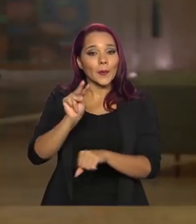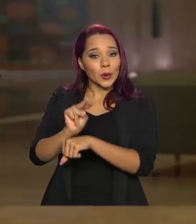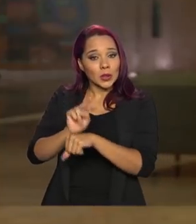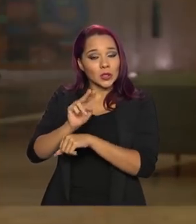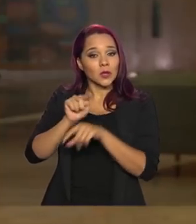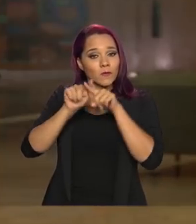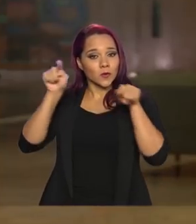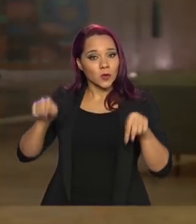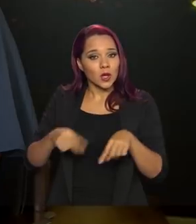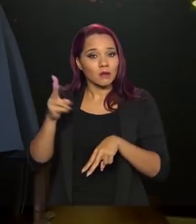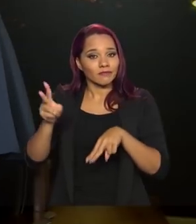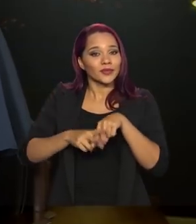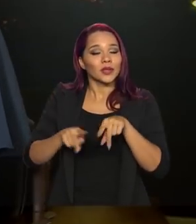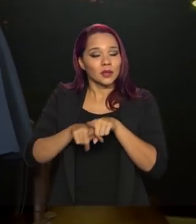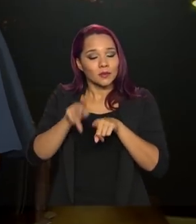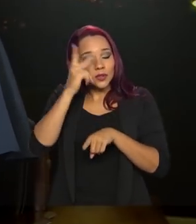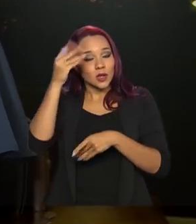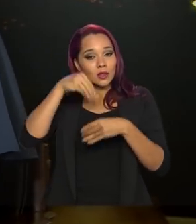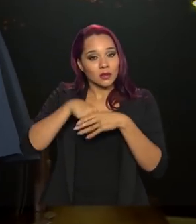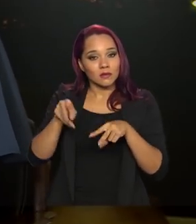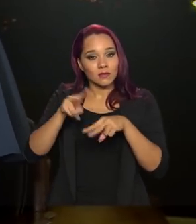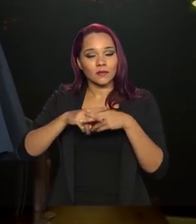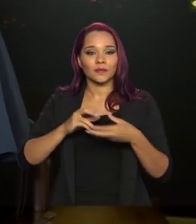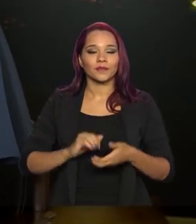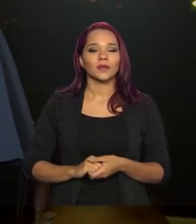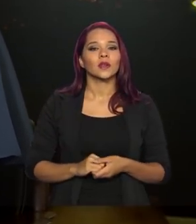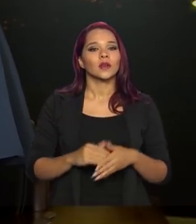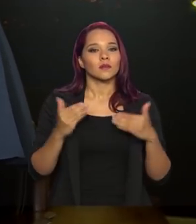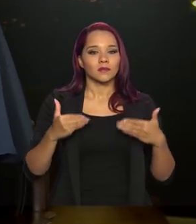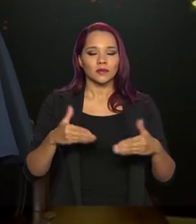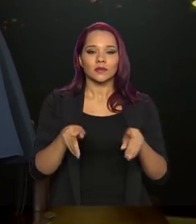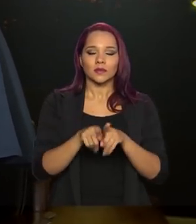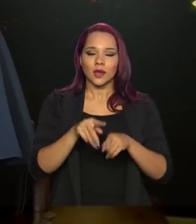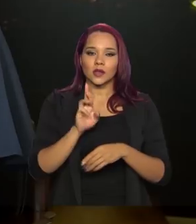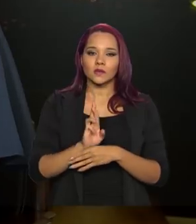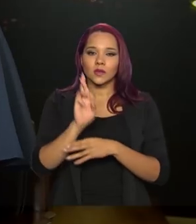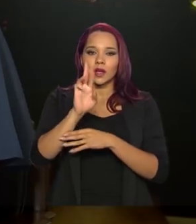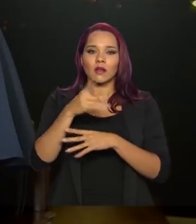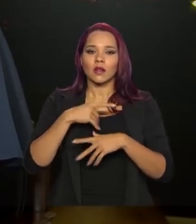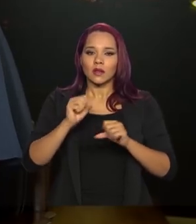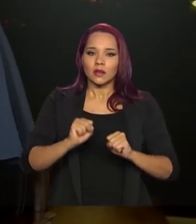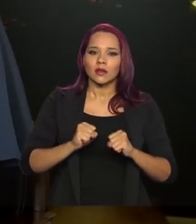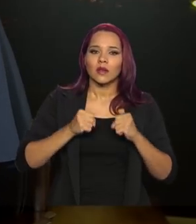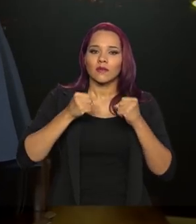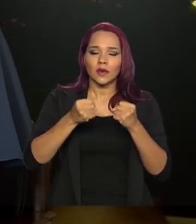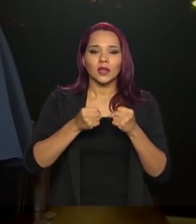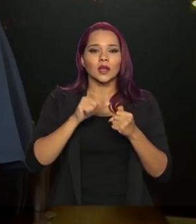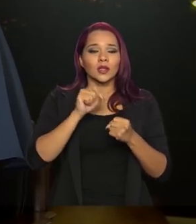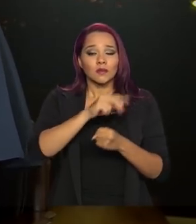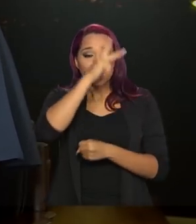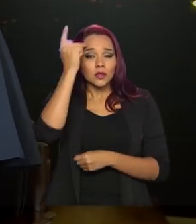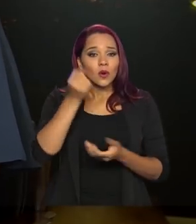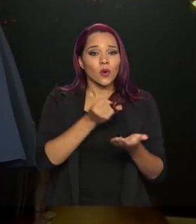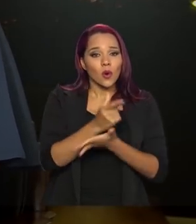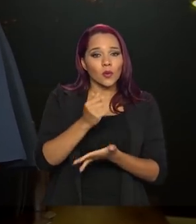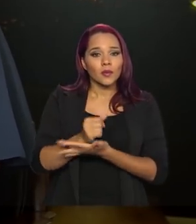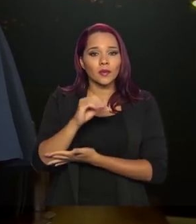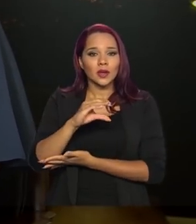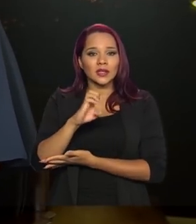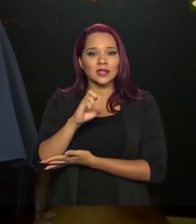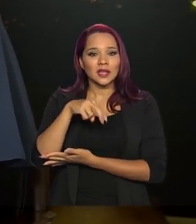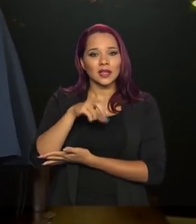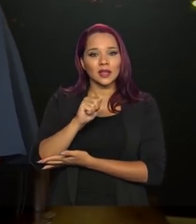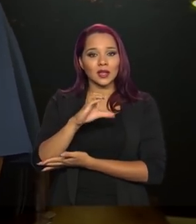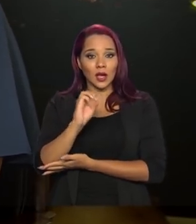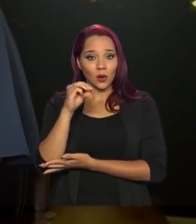e agentes prisionais. O Ministério também é responsável pela defesa do consumidor, por meio da Senacom, da Secretaria Nacional